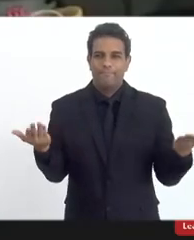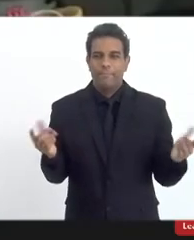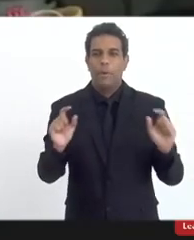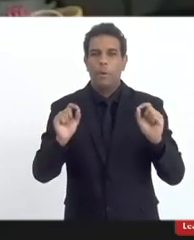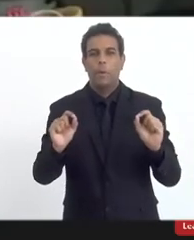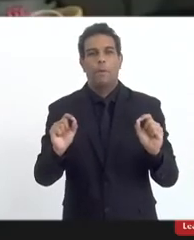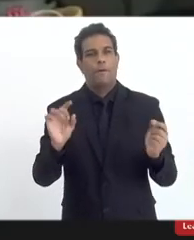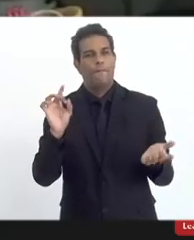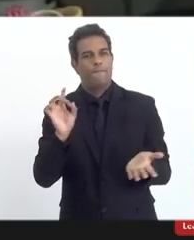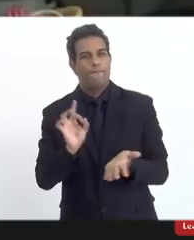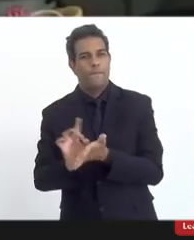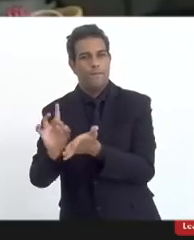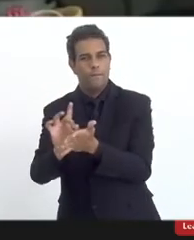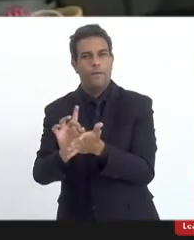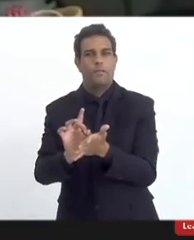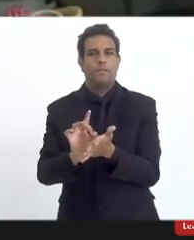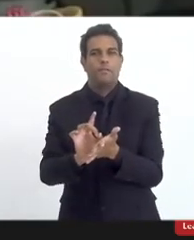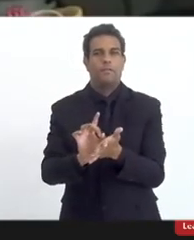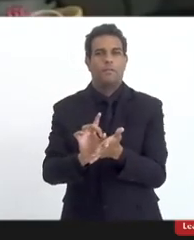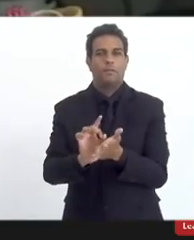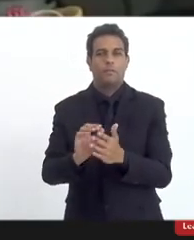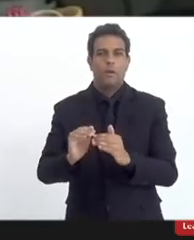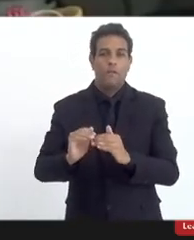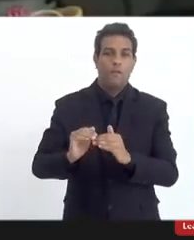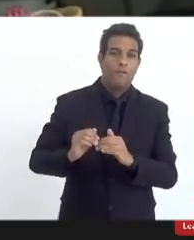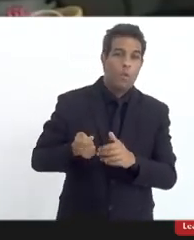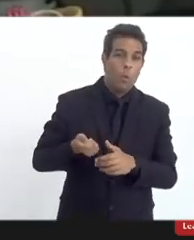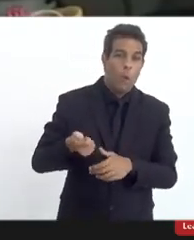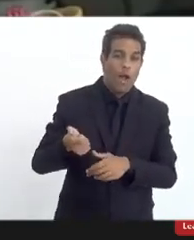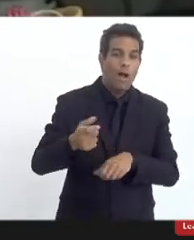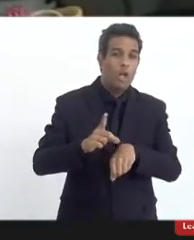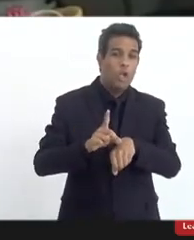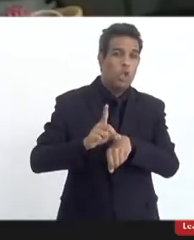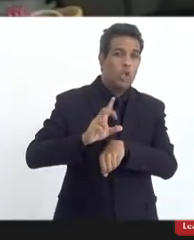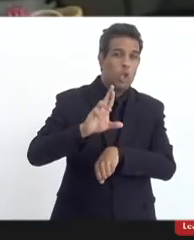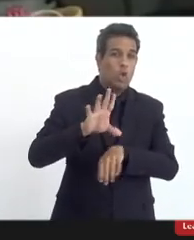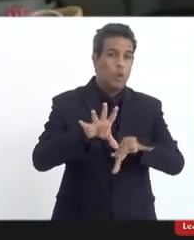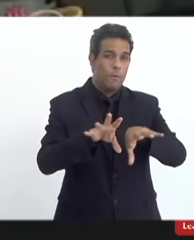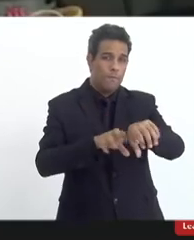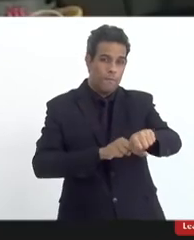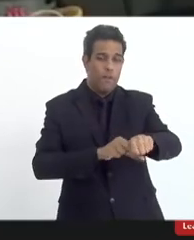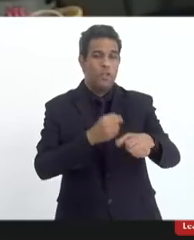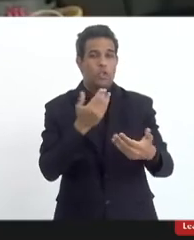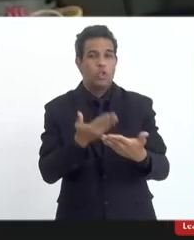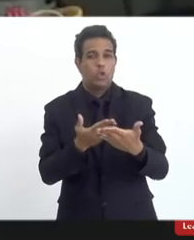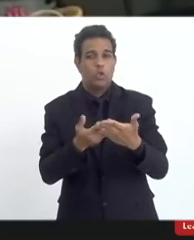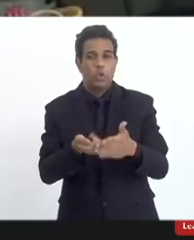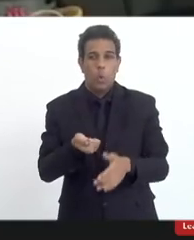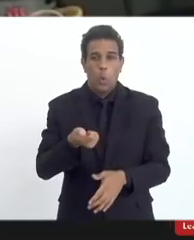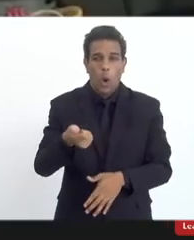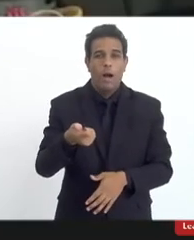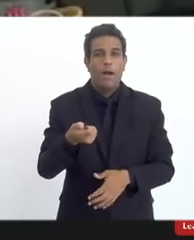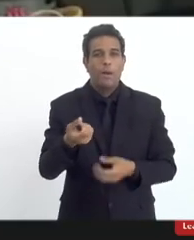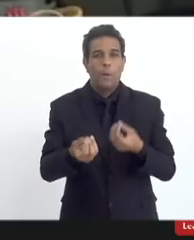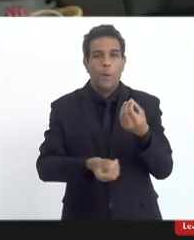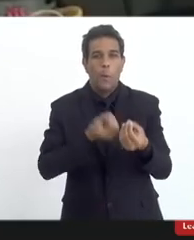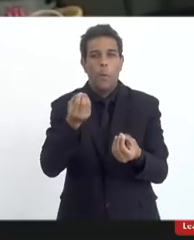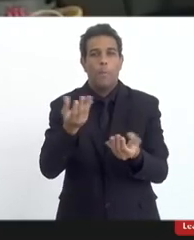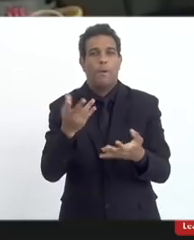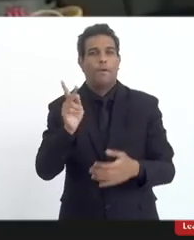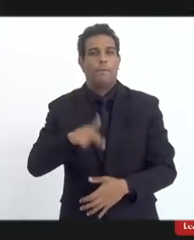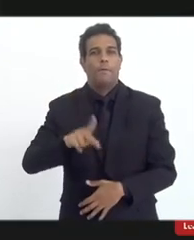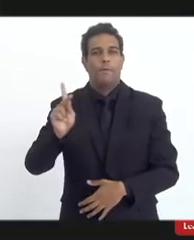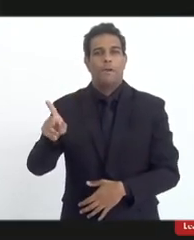realmente quase doutora estou terminando meu doutorado sou doutoranda mas eu realmente prefiro ser chamada como